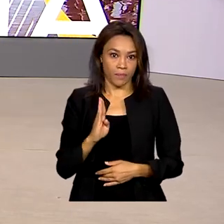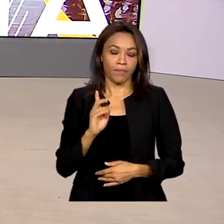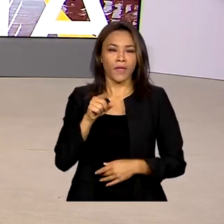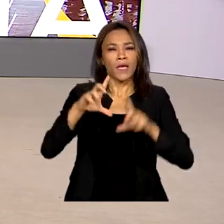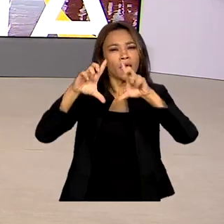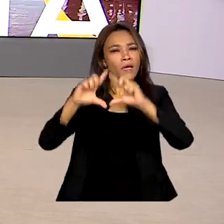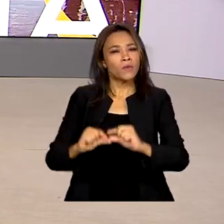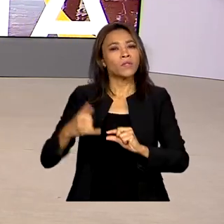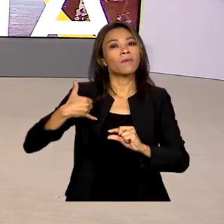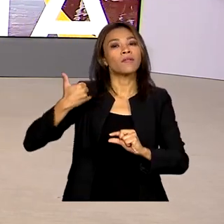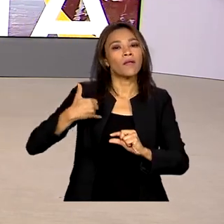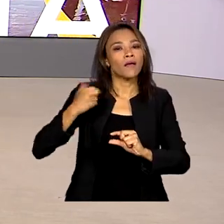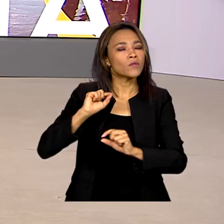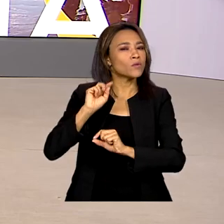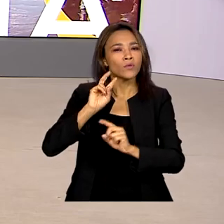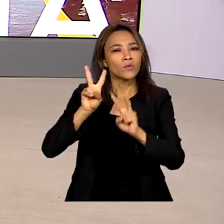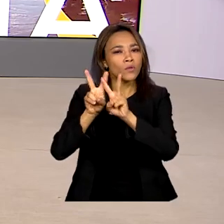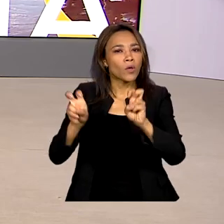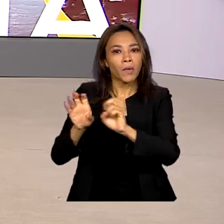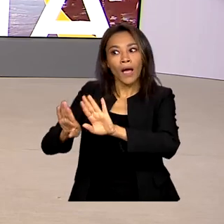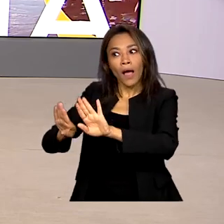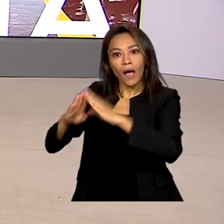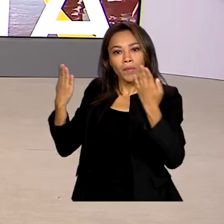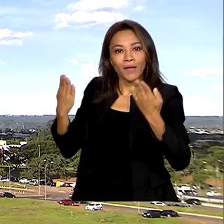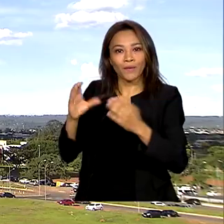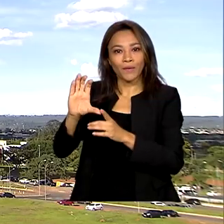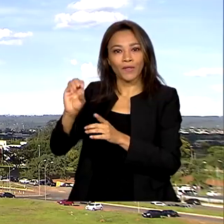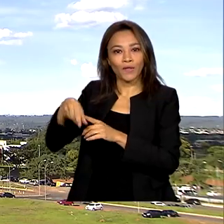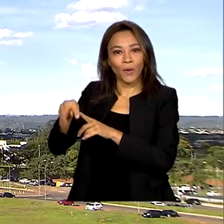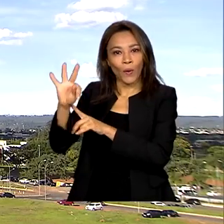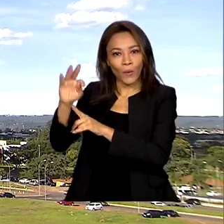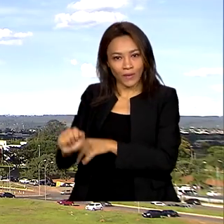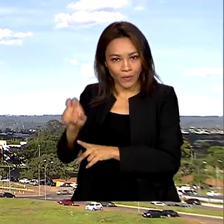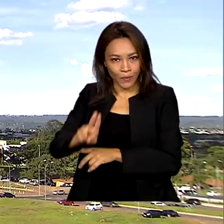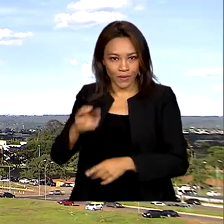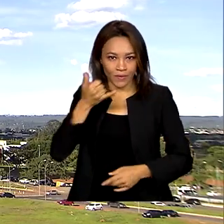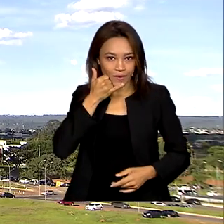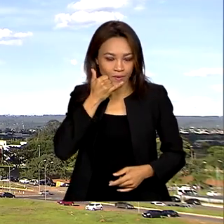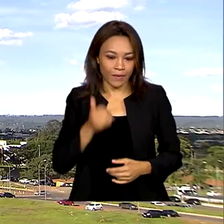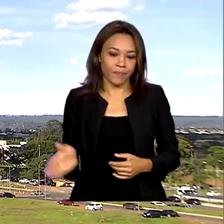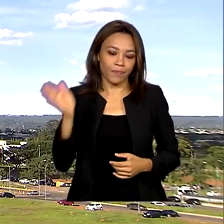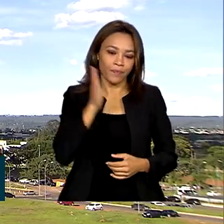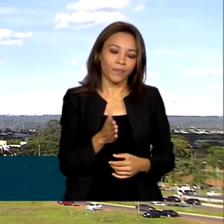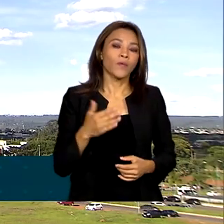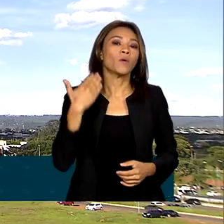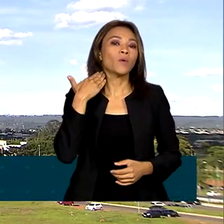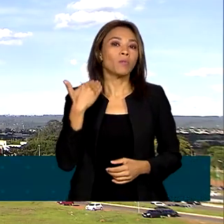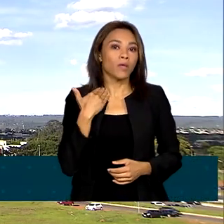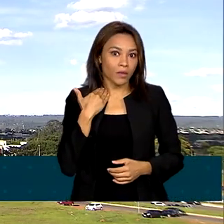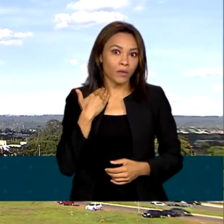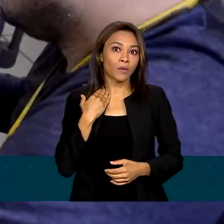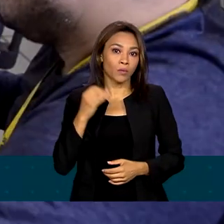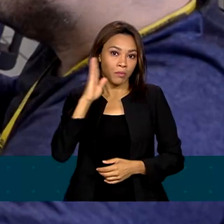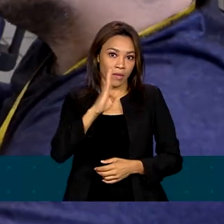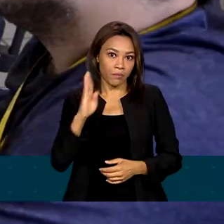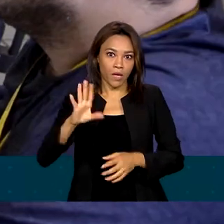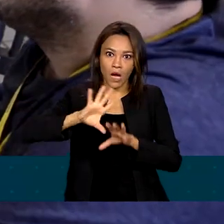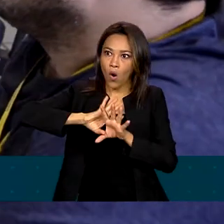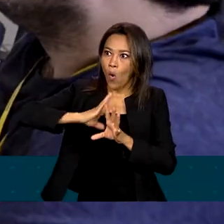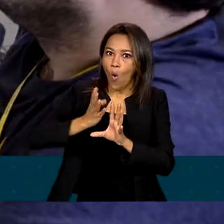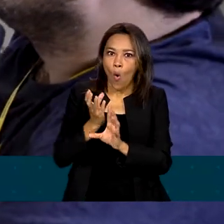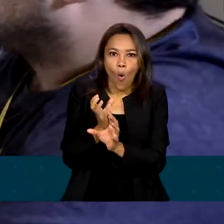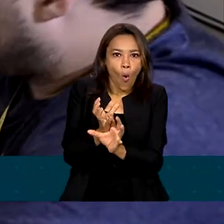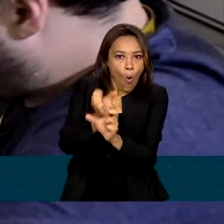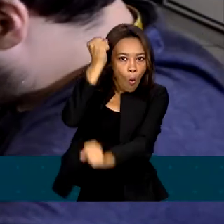a idade mínima para a abertura de conta por celular. O Banco do Brasil registrou lucro recorde de mais de 31